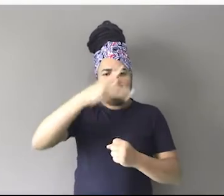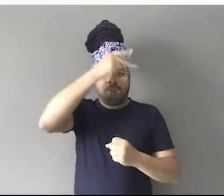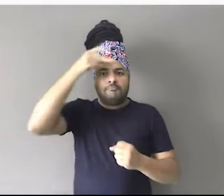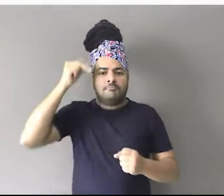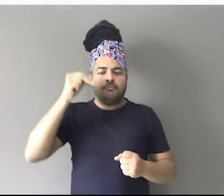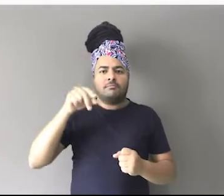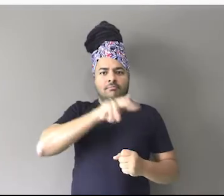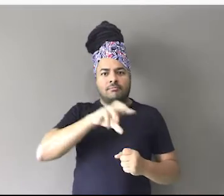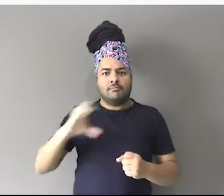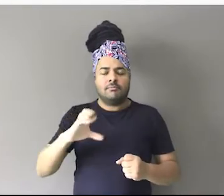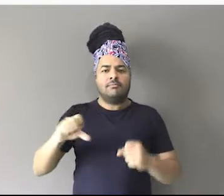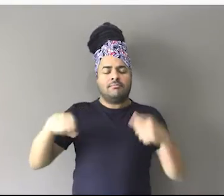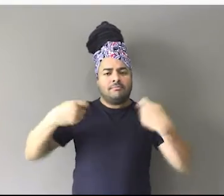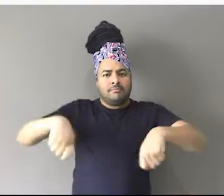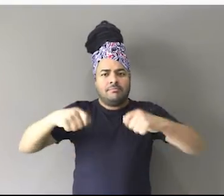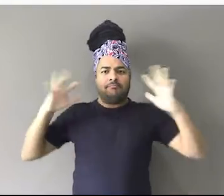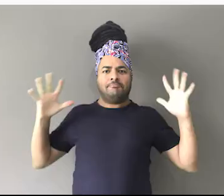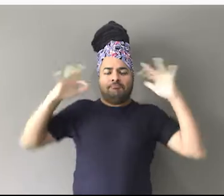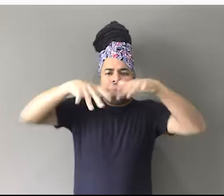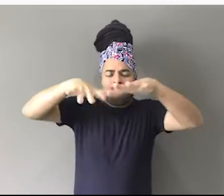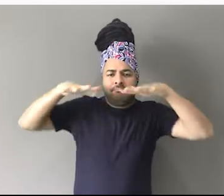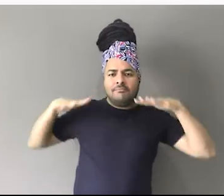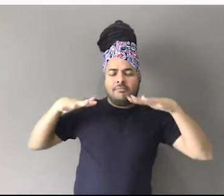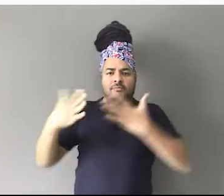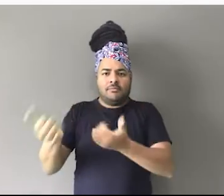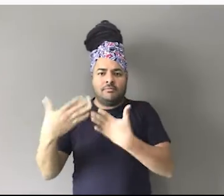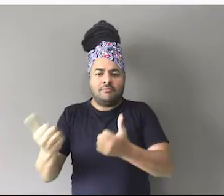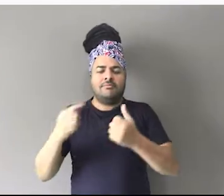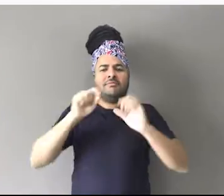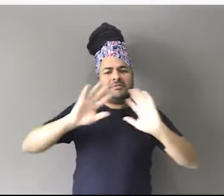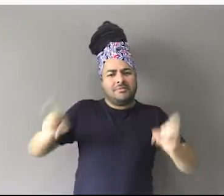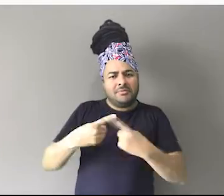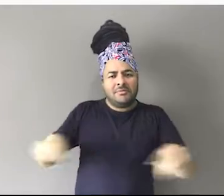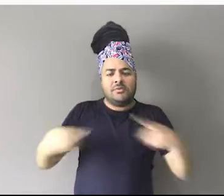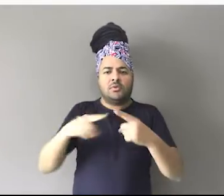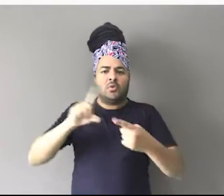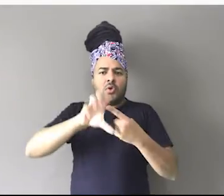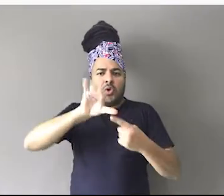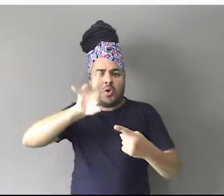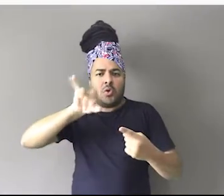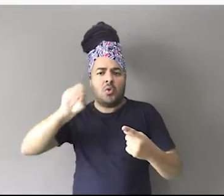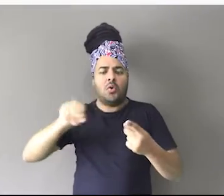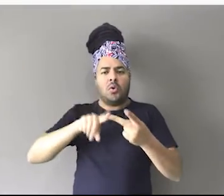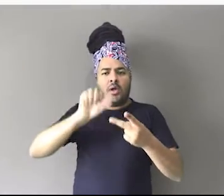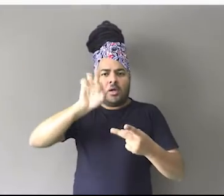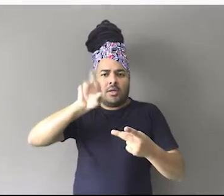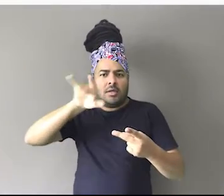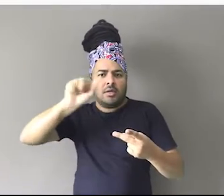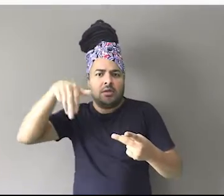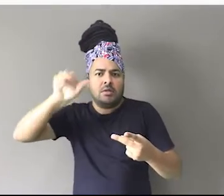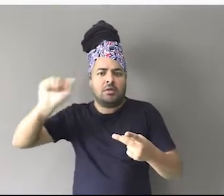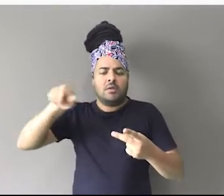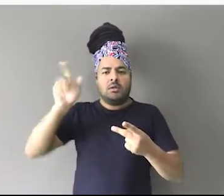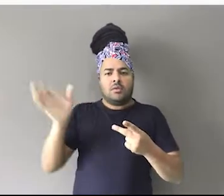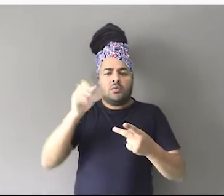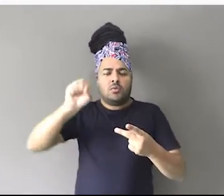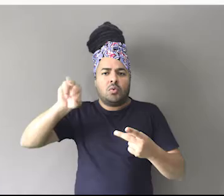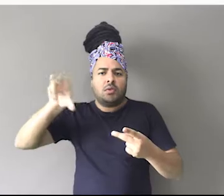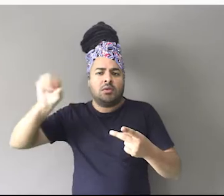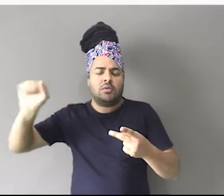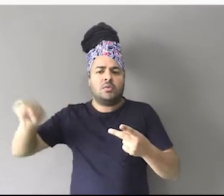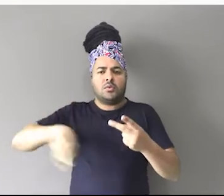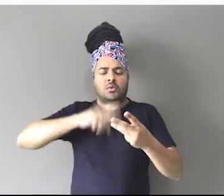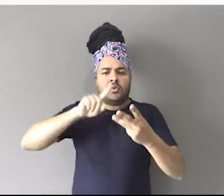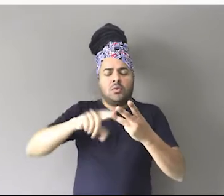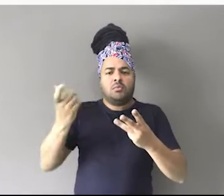Conquista volte a realizar o Festival da Juventude, que já trouxe para a nossa cidade atrações como Baiana Sistema, Arena Sua Suma, Criouro, Ponto de Equilíbrio, tudo de graça,